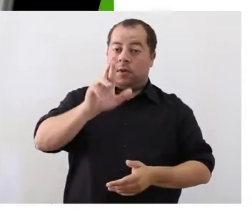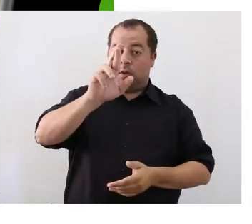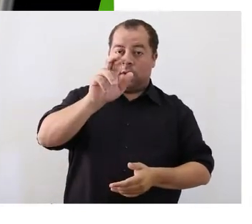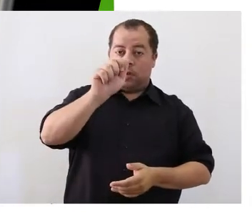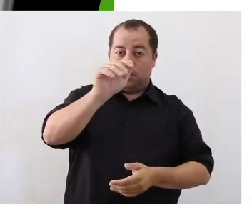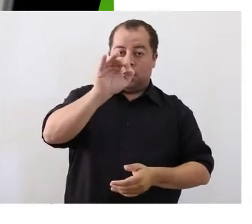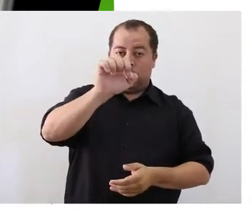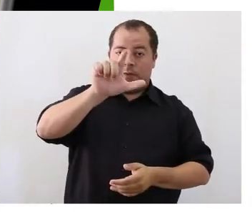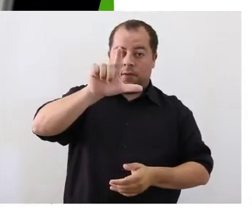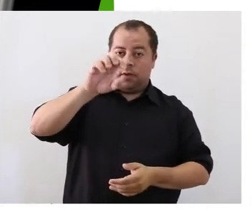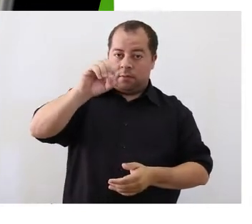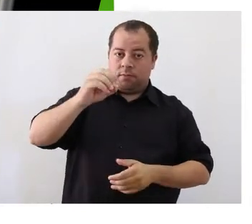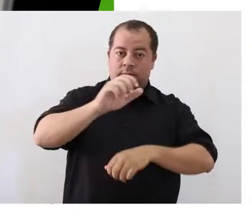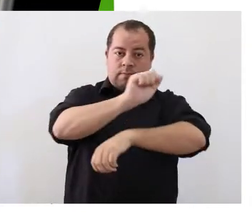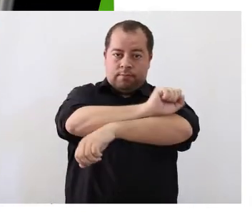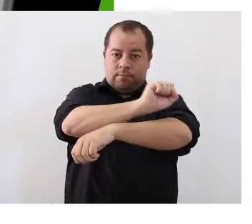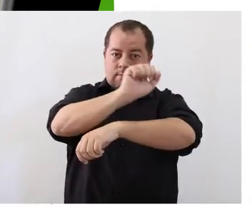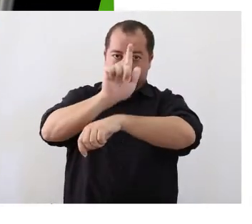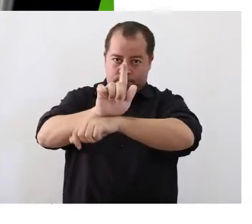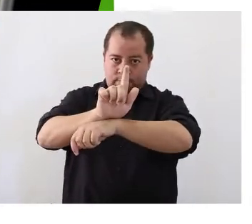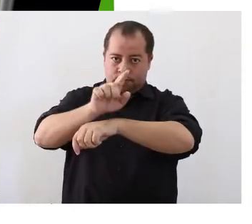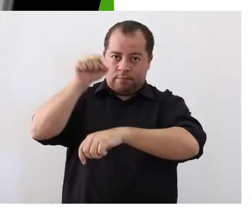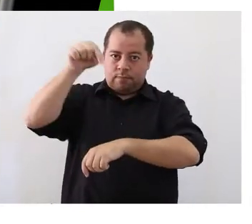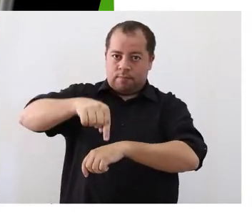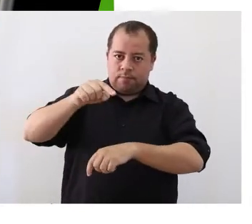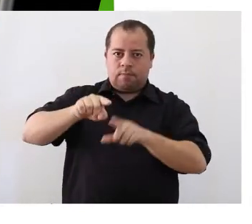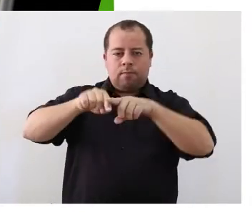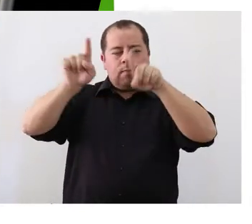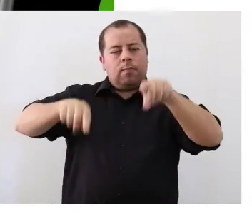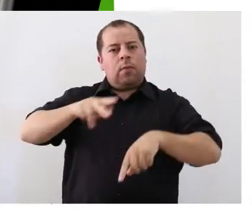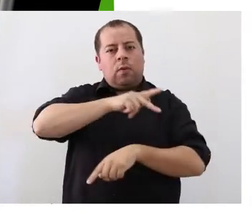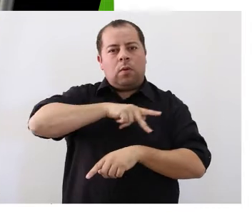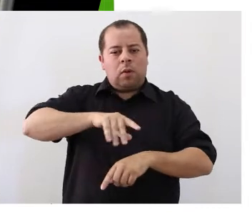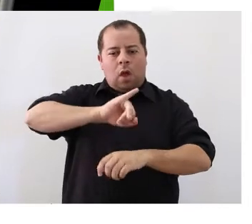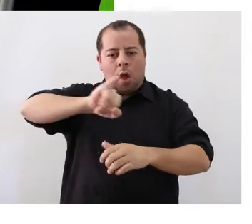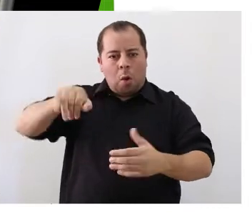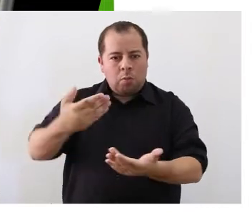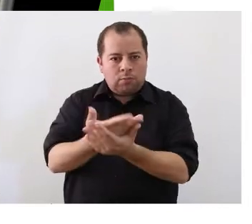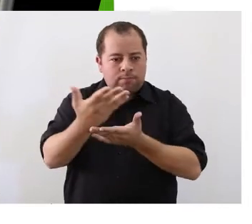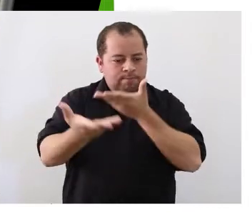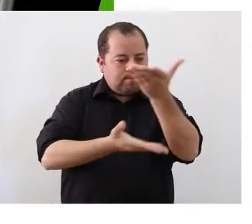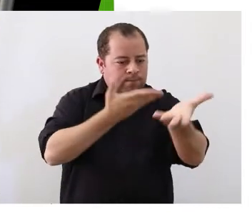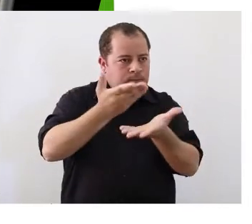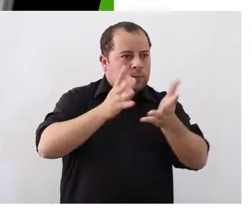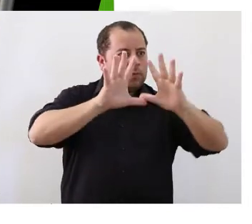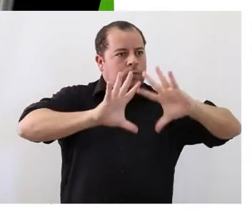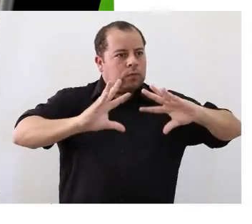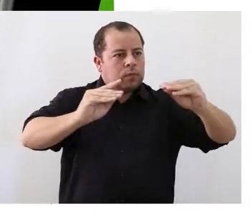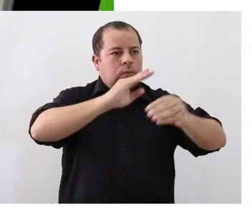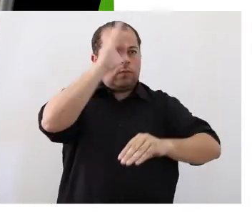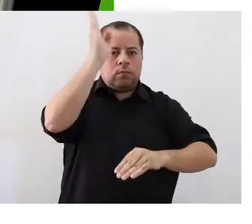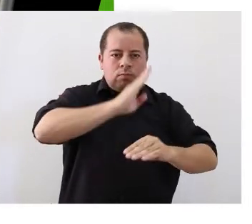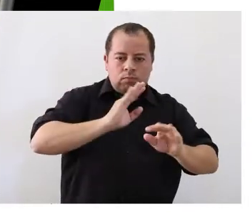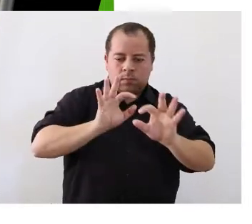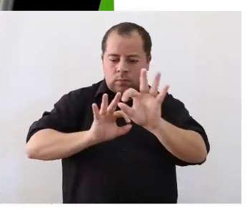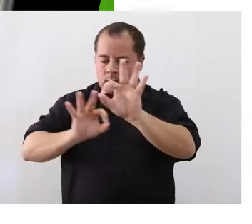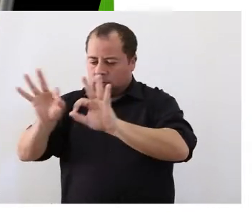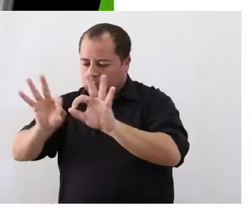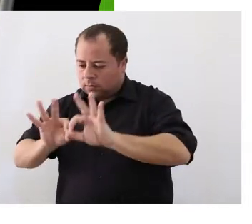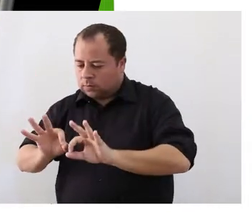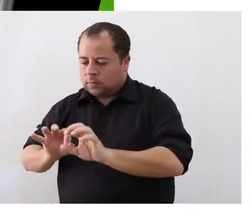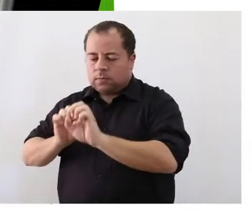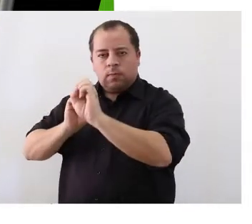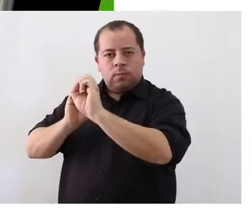Rafael Matiel, técnico-laboratório do Campo São Gabriel. Ser servidor público é ter oportunidade de atender a população brasileira. Realizar projetos,